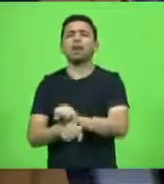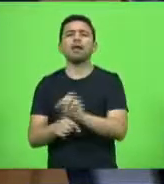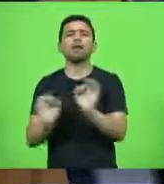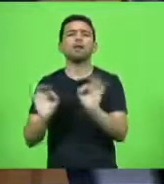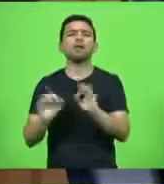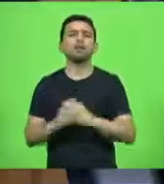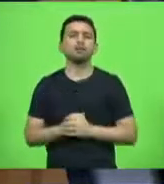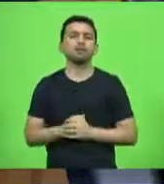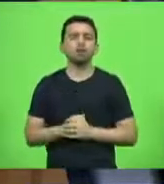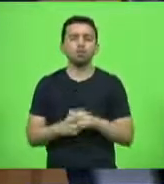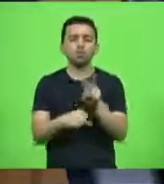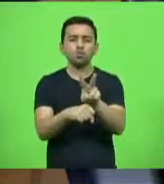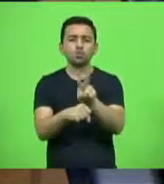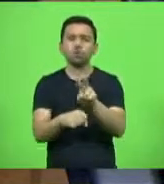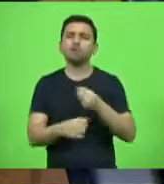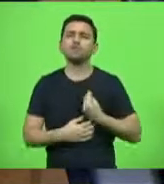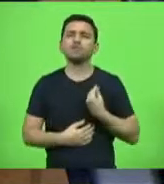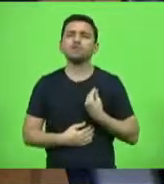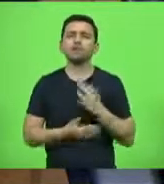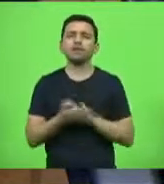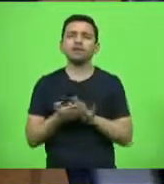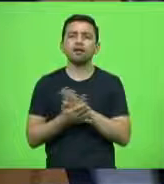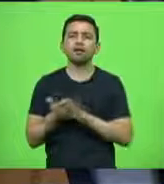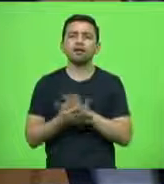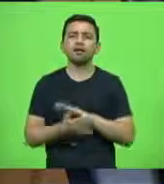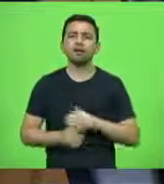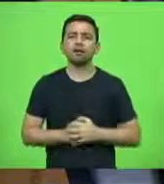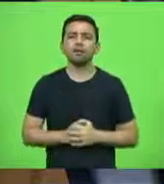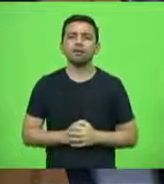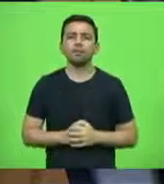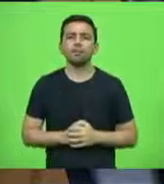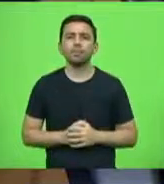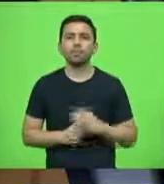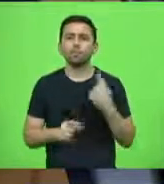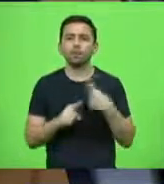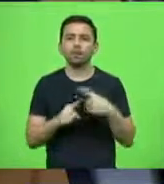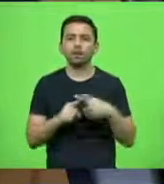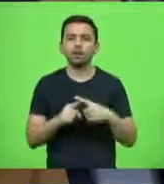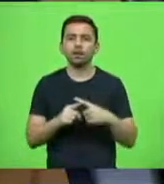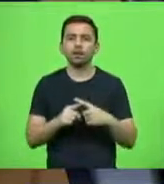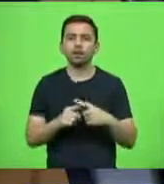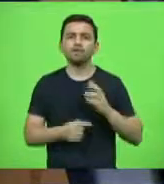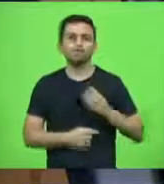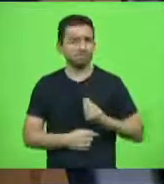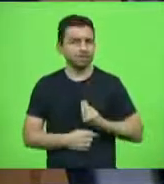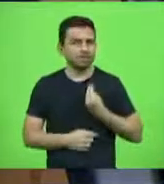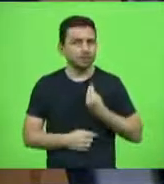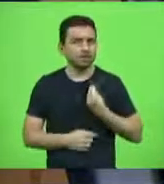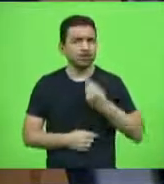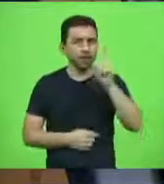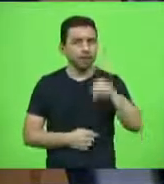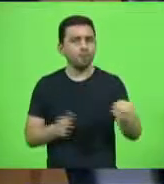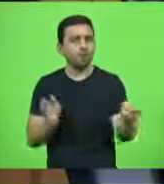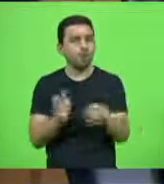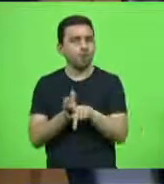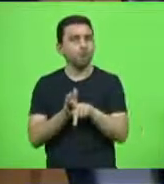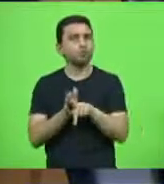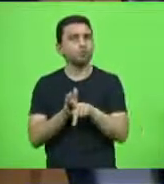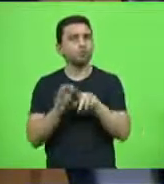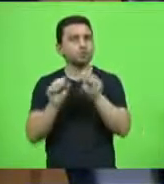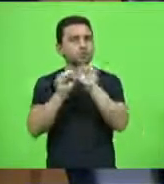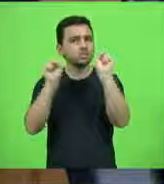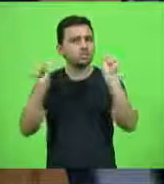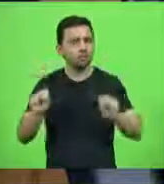protegeu uma vida? porque toda a vida ela faz parte de um sistema, de uma rede